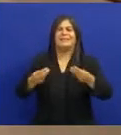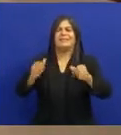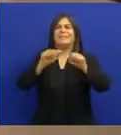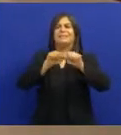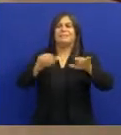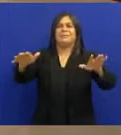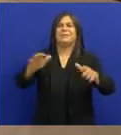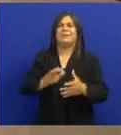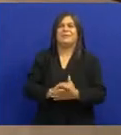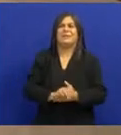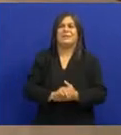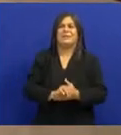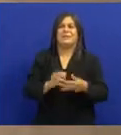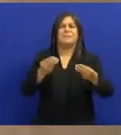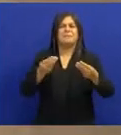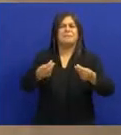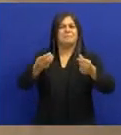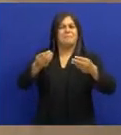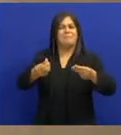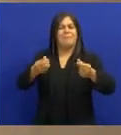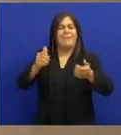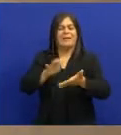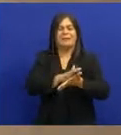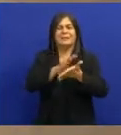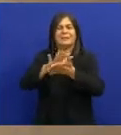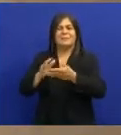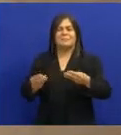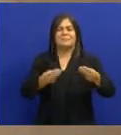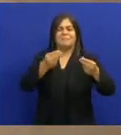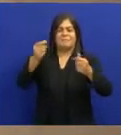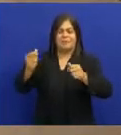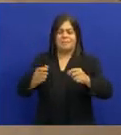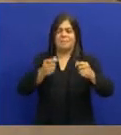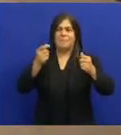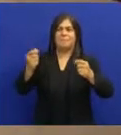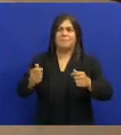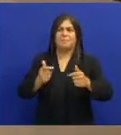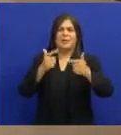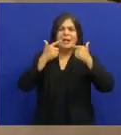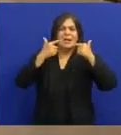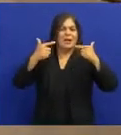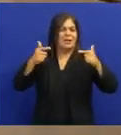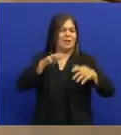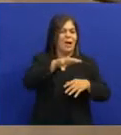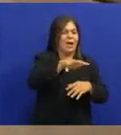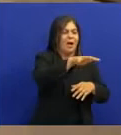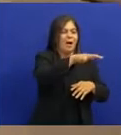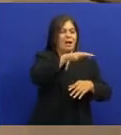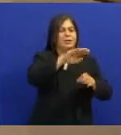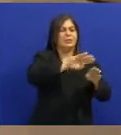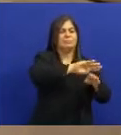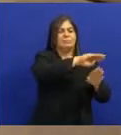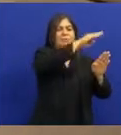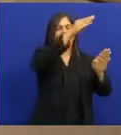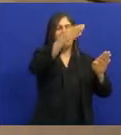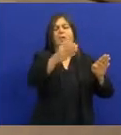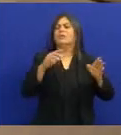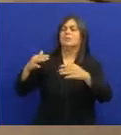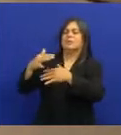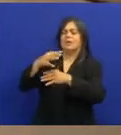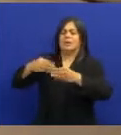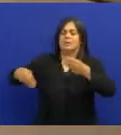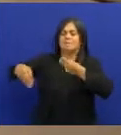E de interação entre a linguagem do morro E a linguagem da cidade